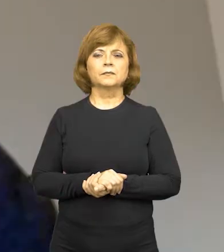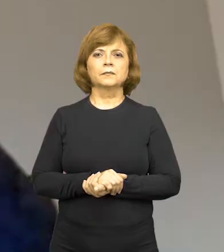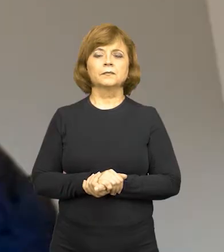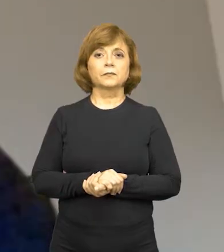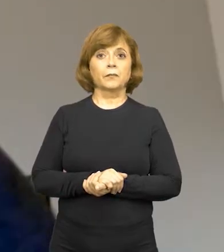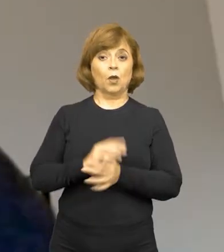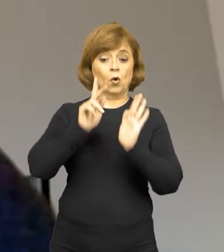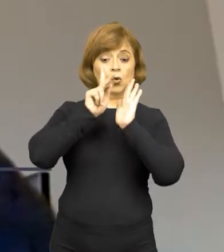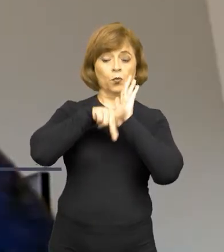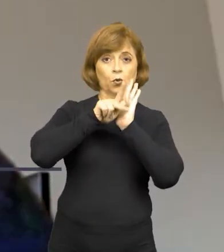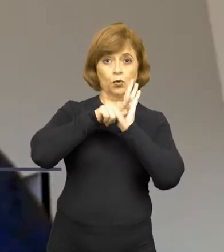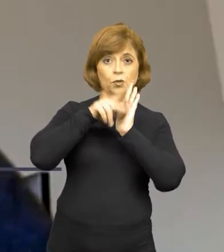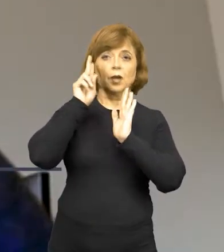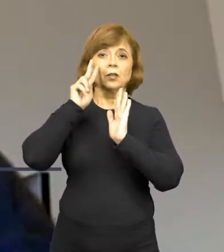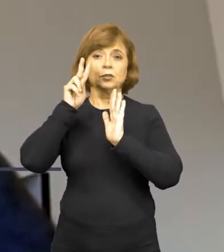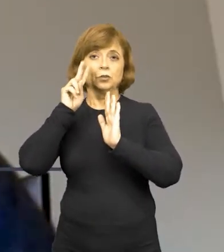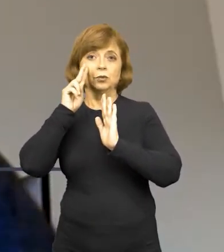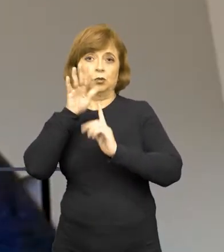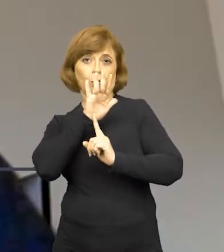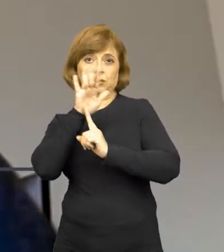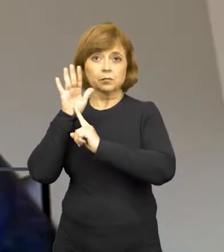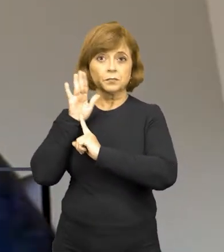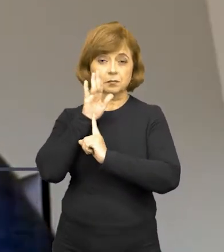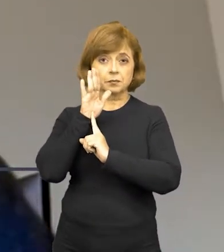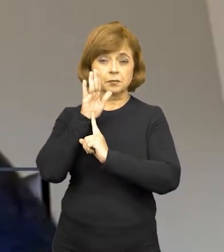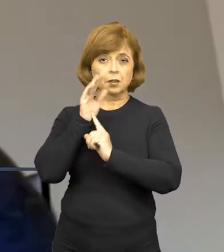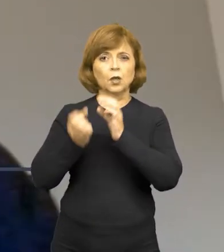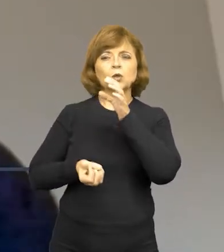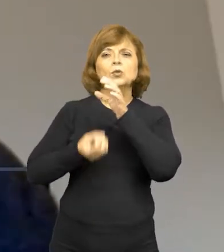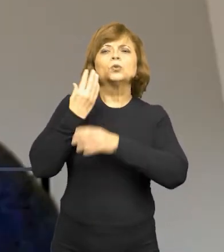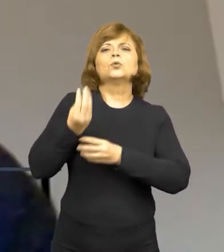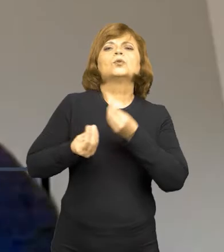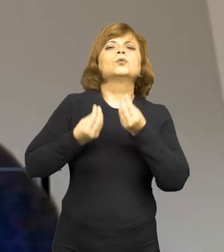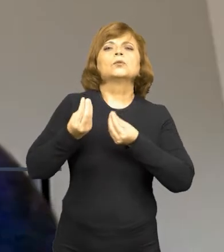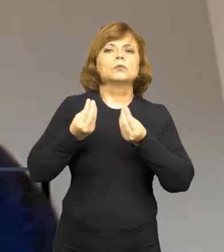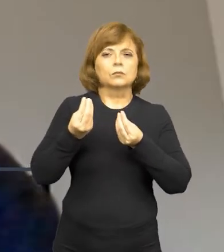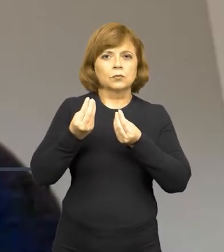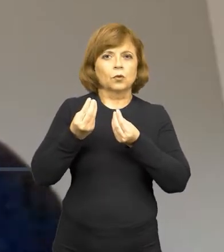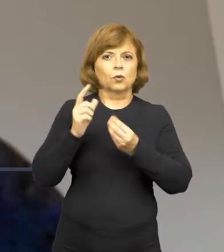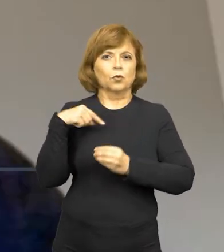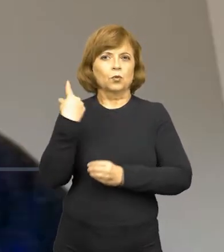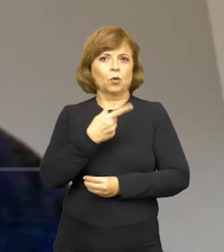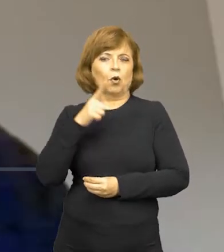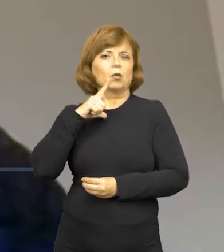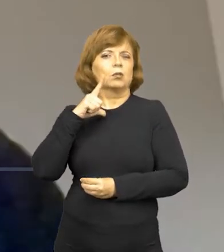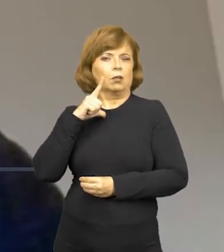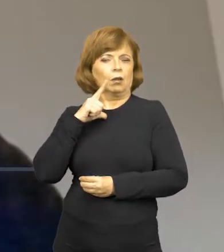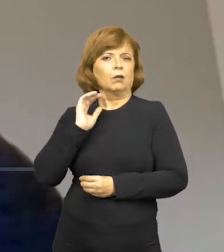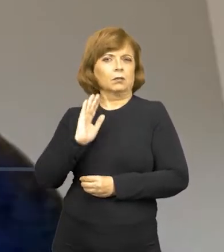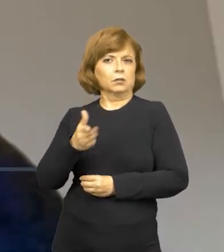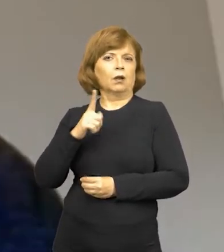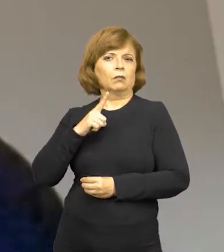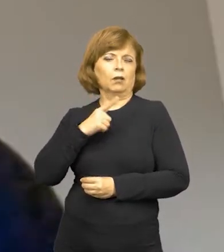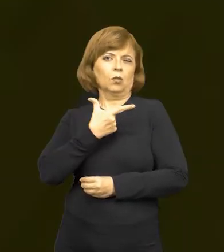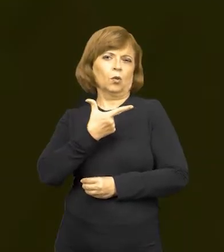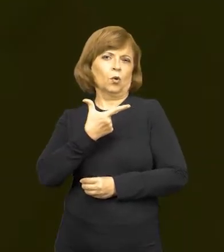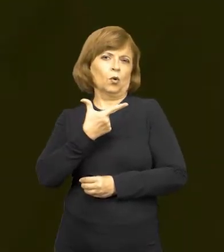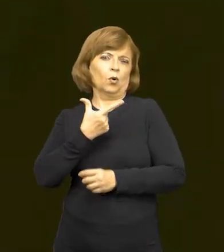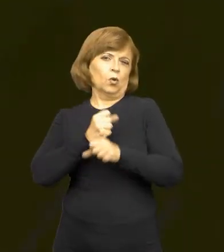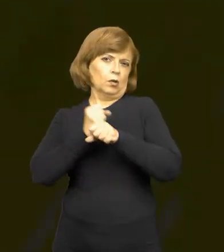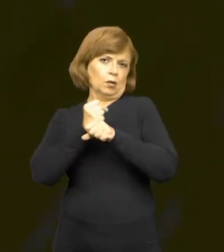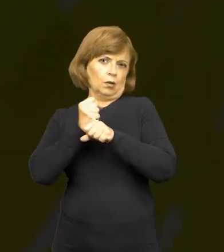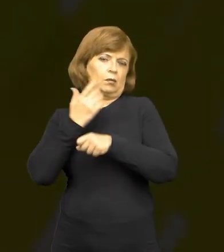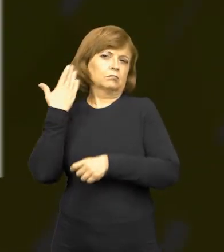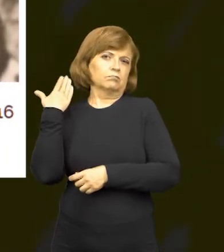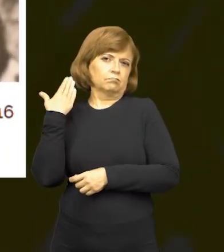O projeto História em Destaque surgiu da seguinte situação. Nós temos já há dois anos um